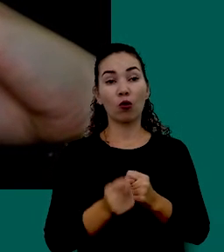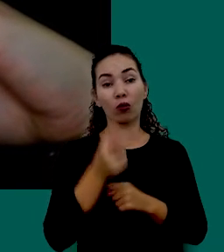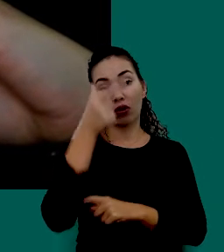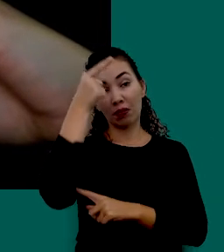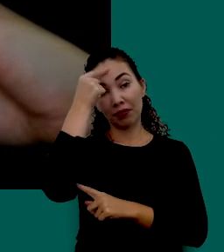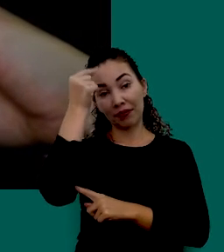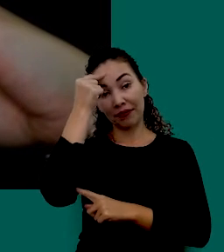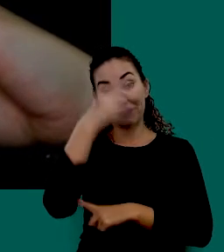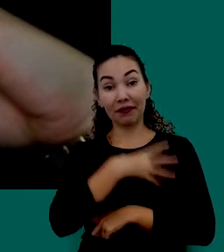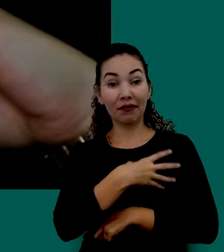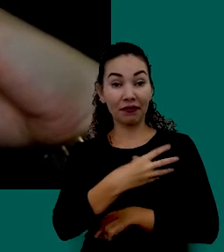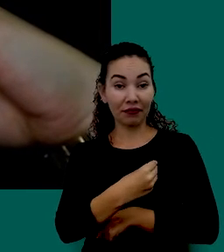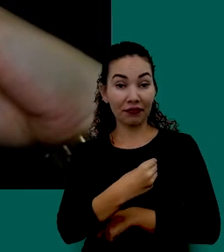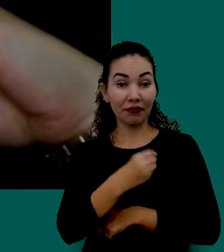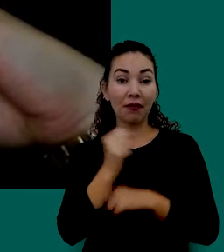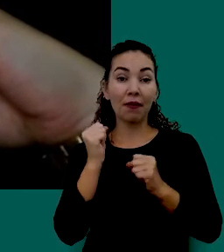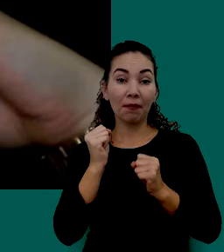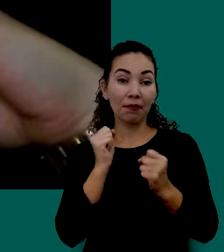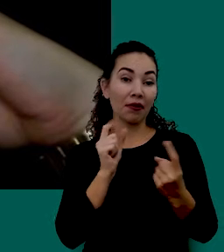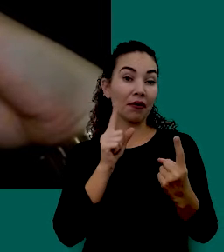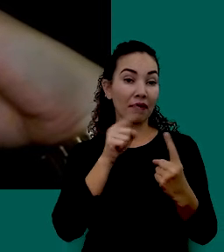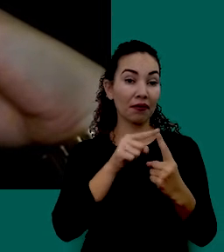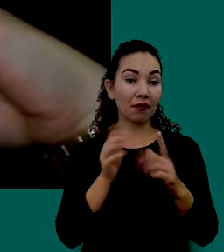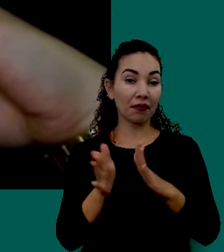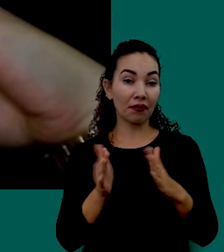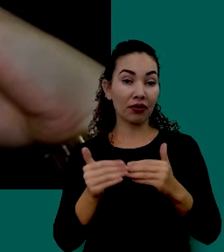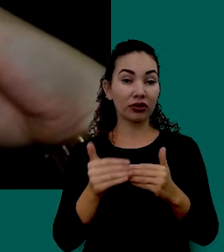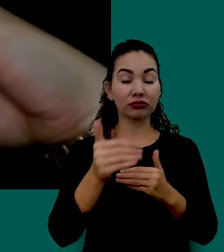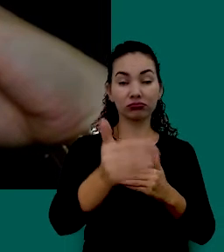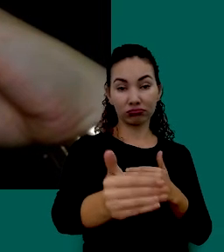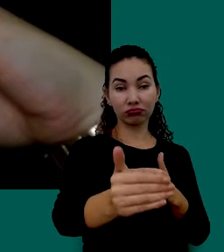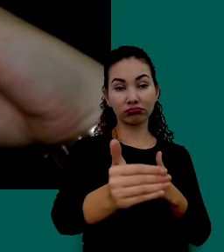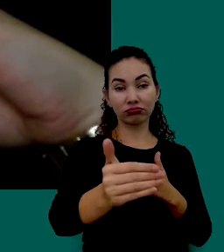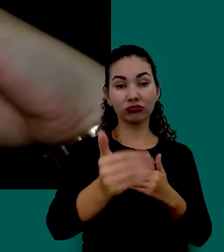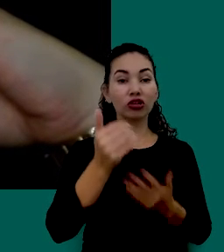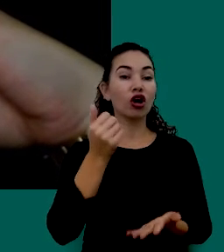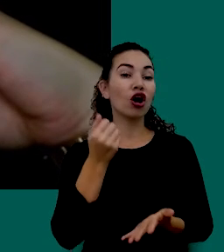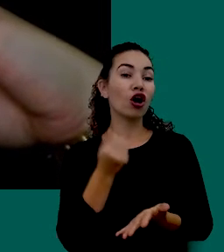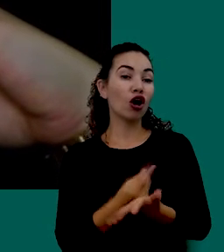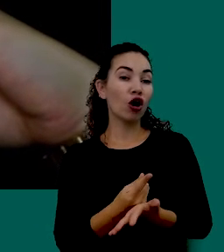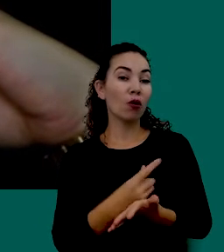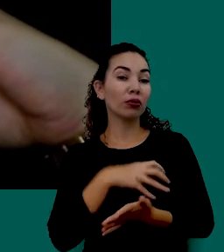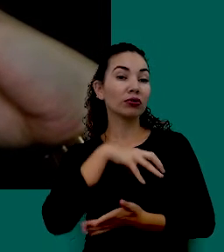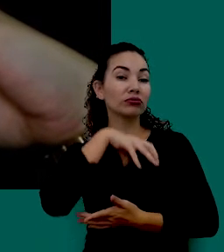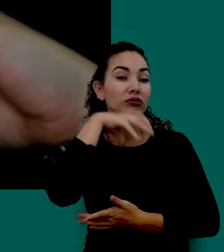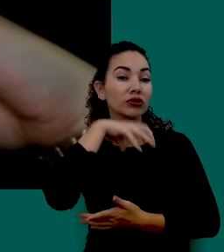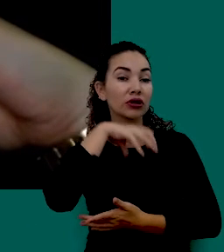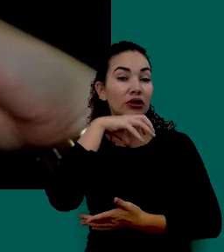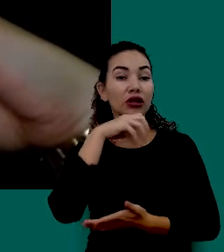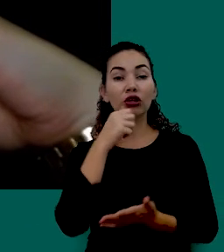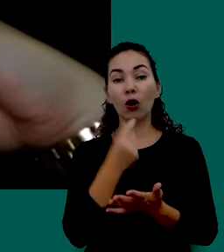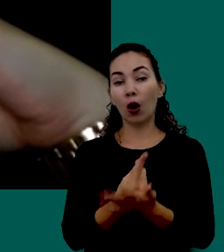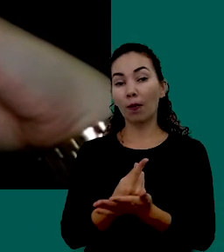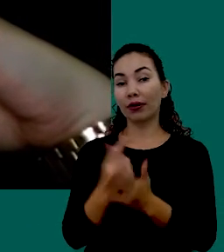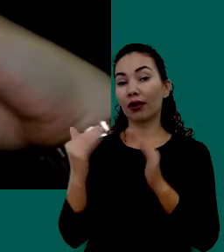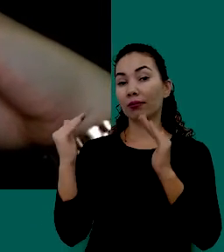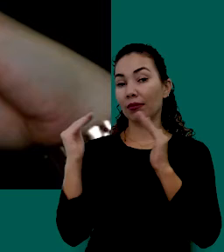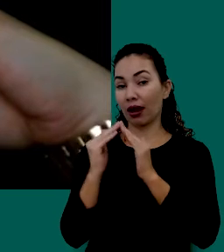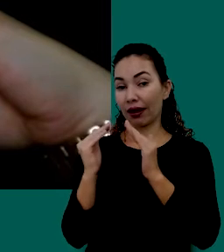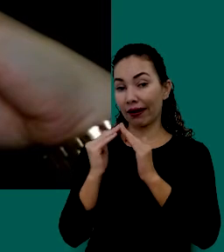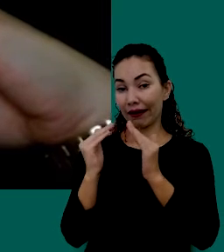Dos Seus Filhos Pode Ser Um Objetivo De Longo Prazo Comprar Um Terreno Comprar Uma Casa